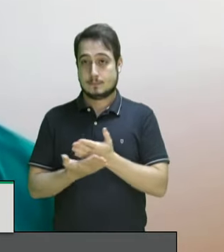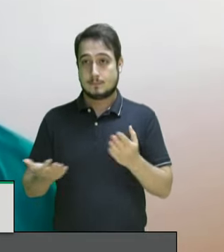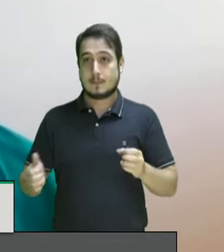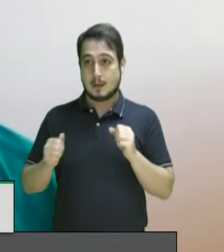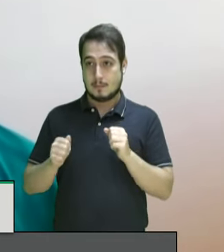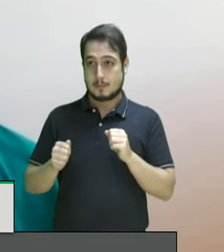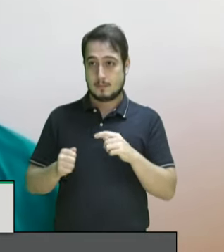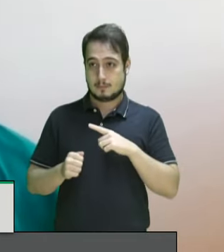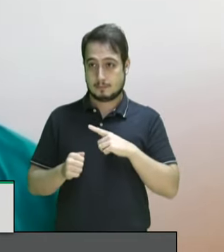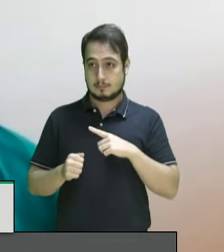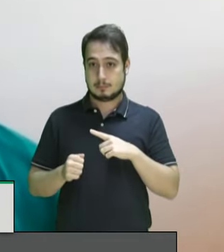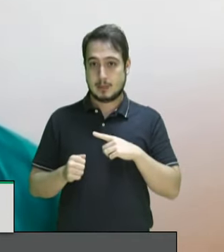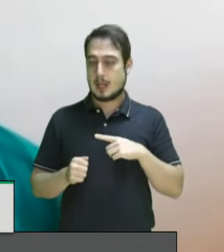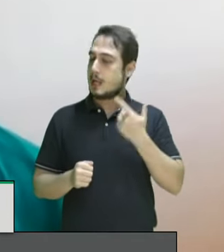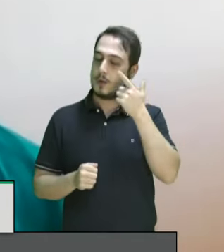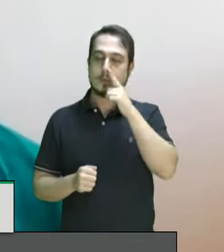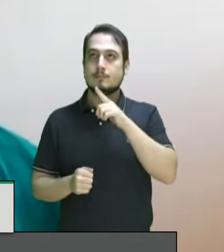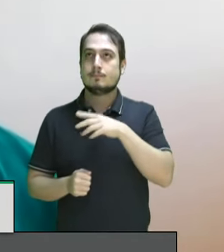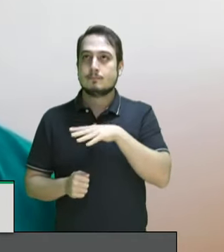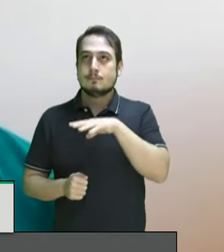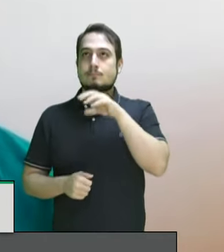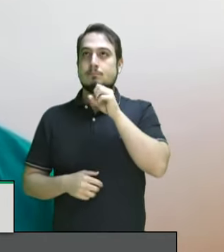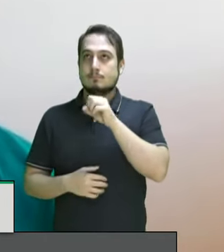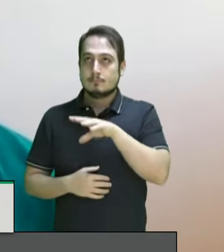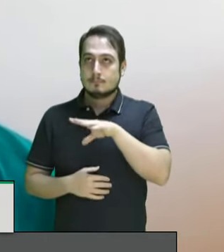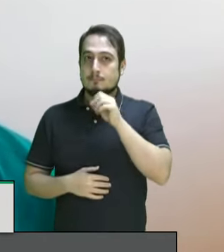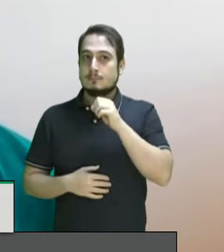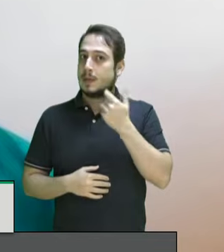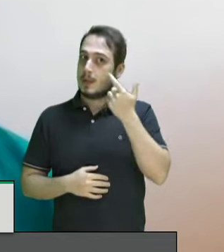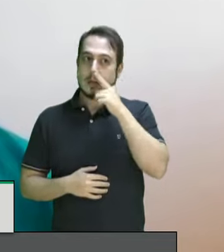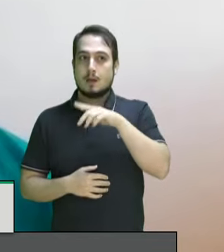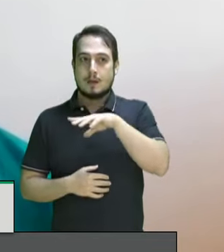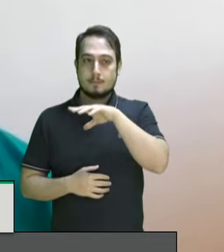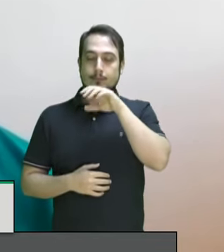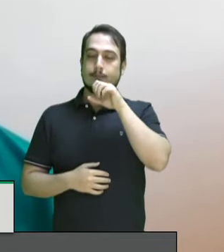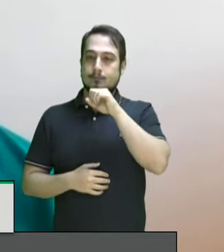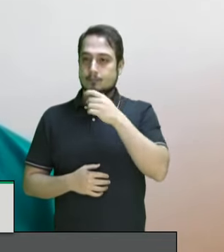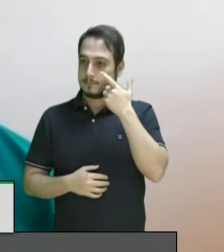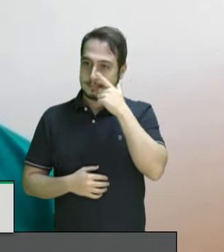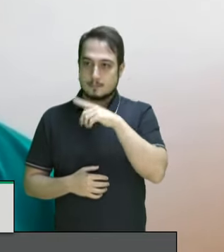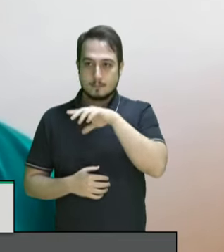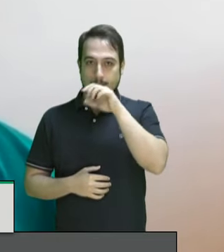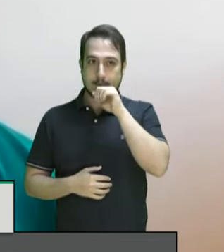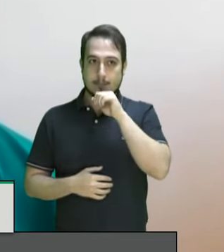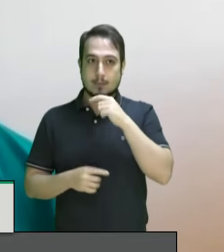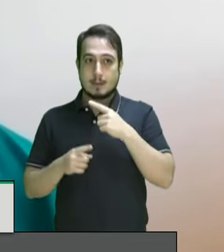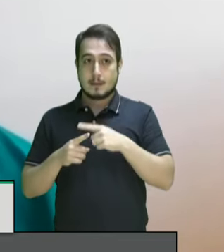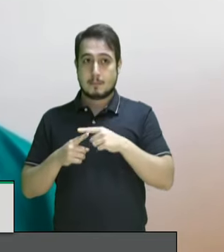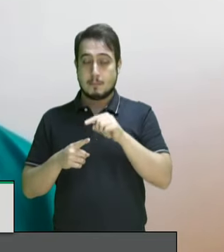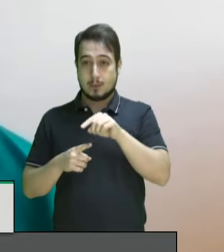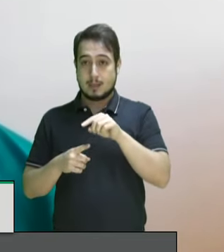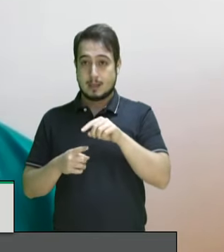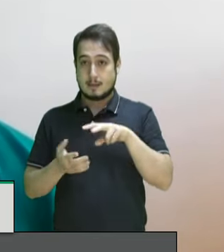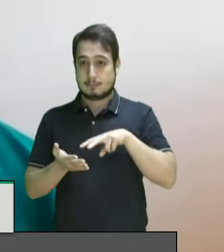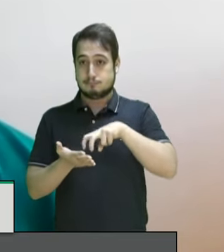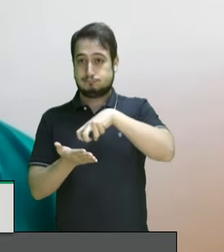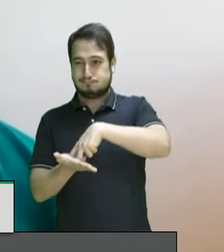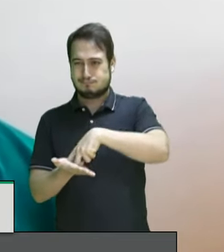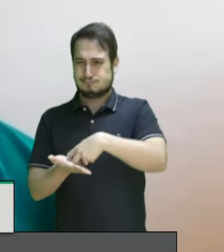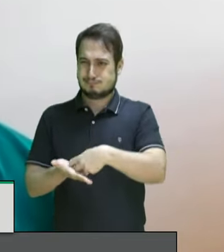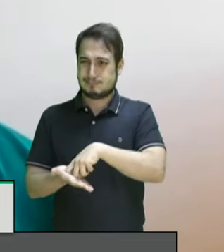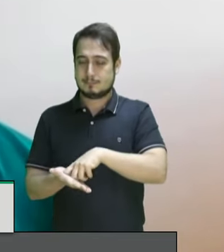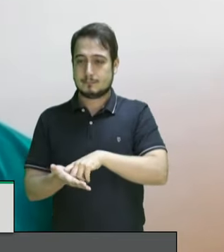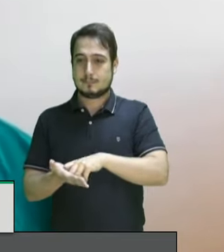dizendo eu não consigo respirar, eu não consigo respirar, porque o clima que eles querem pôr nesse país com a